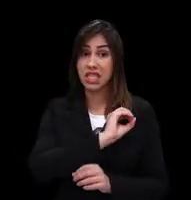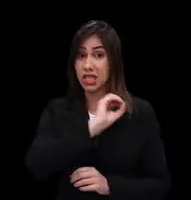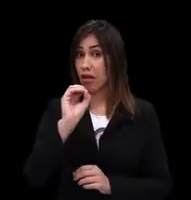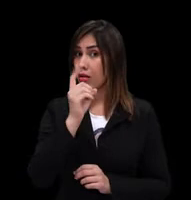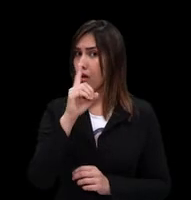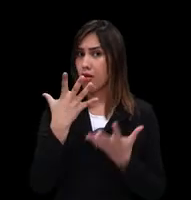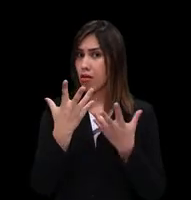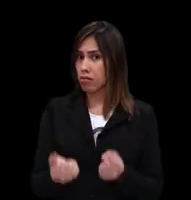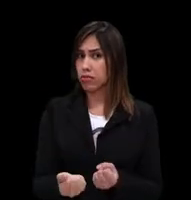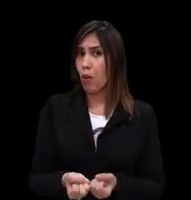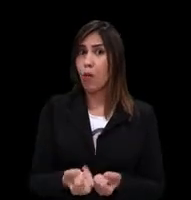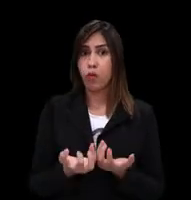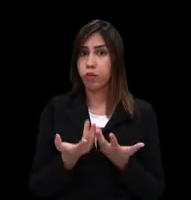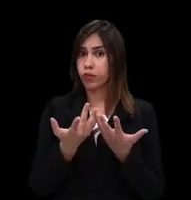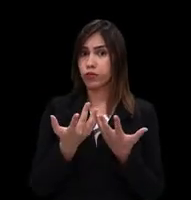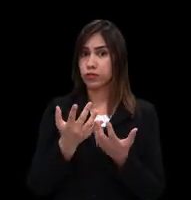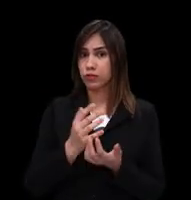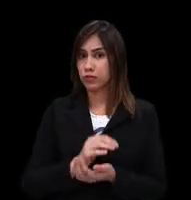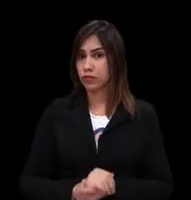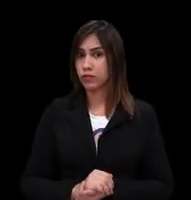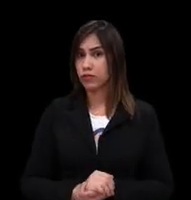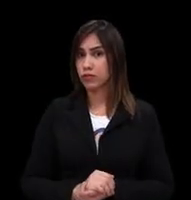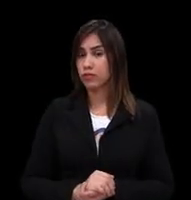Grosso. Tolerância zero contra queimadas.